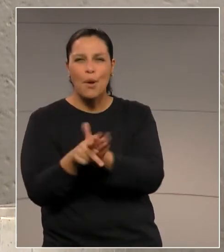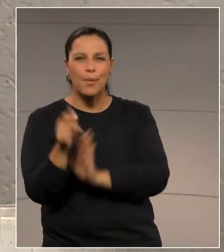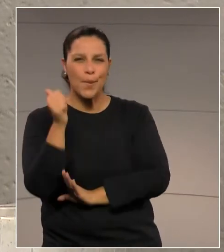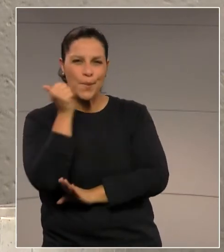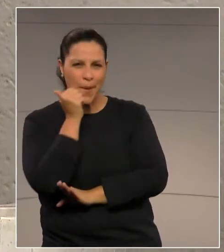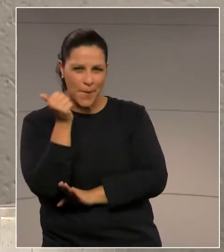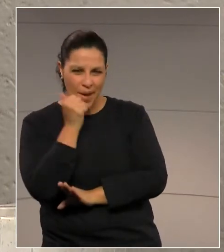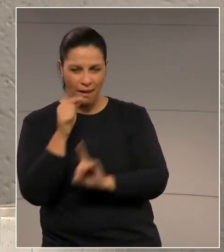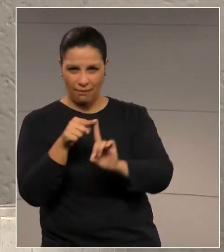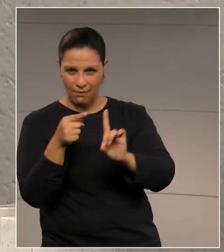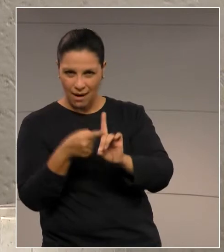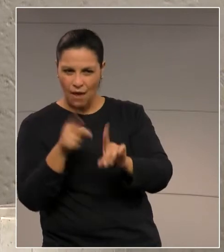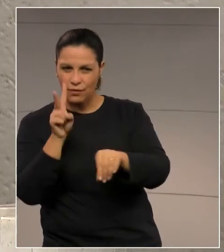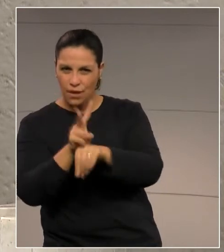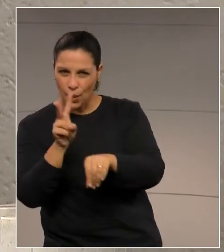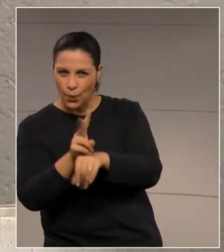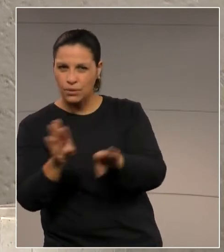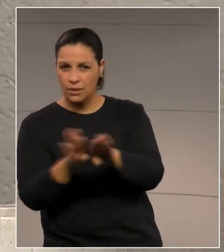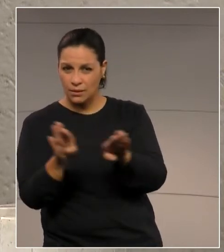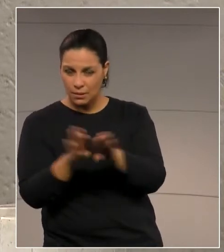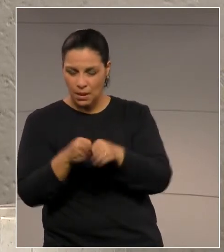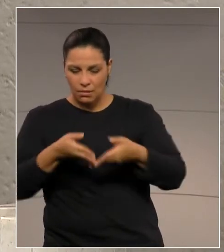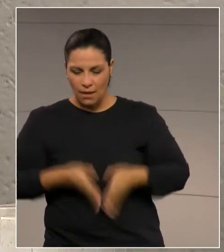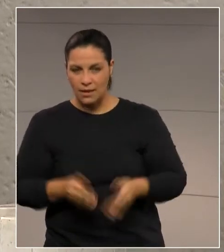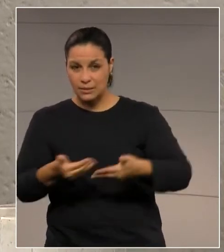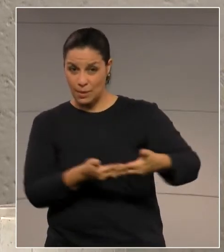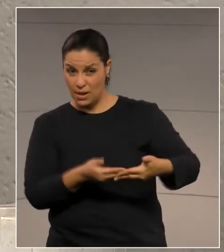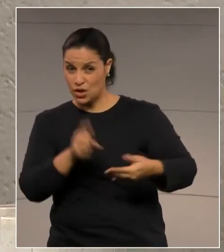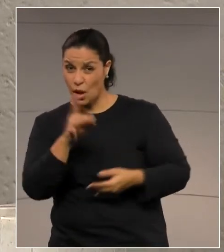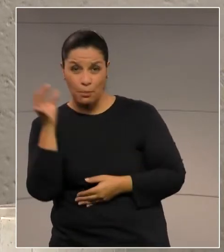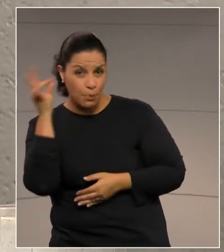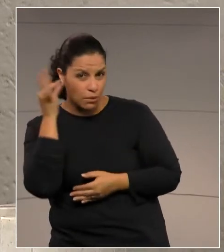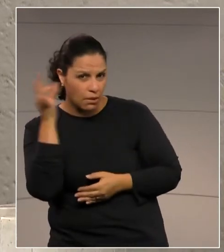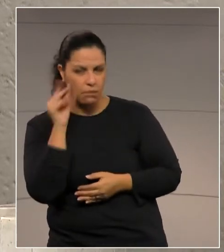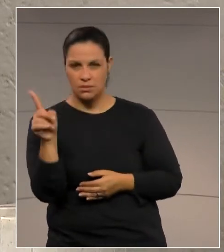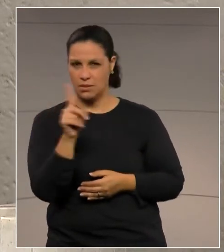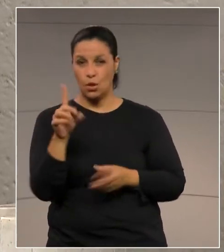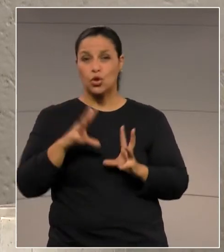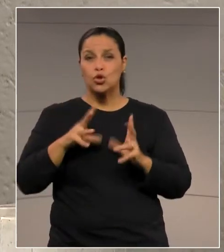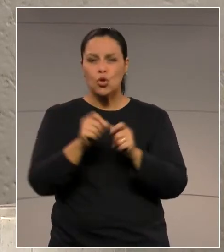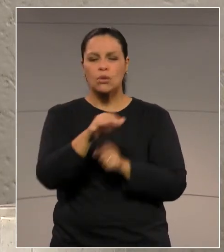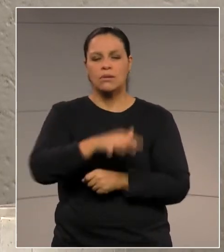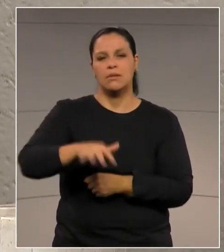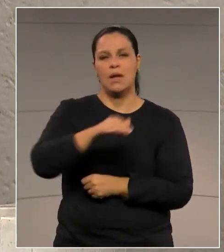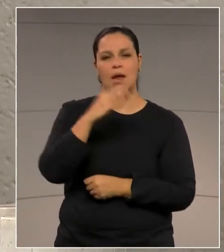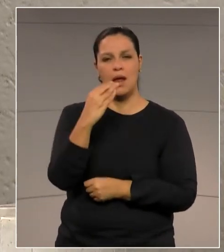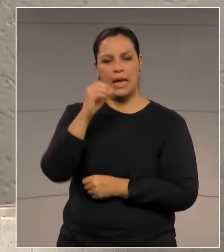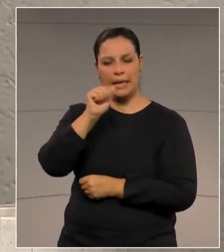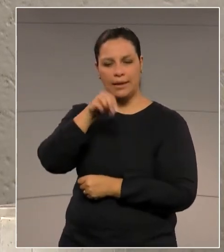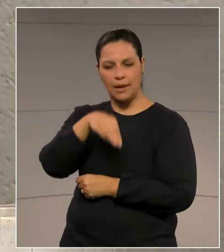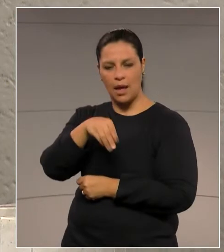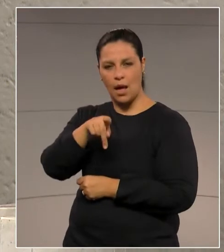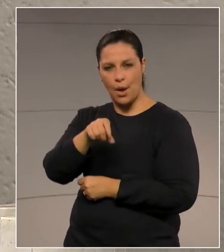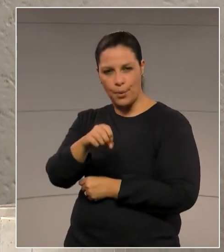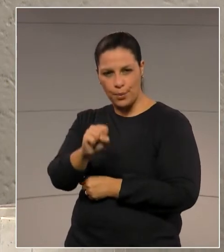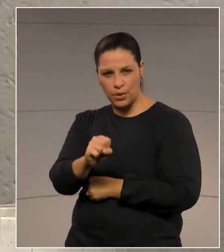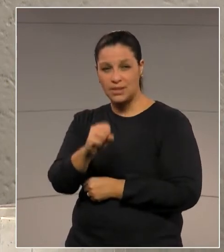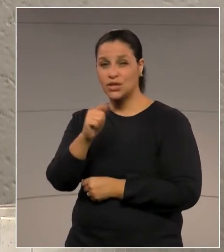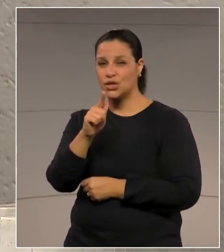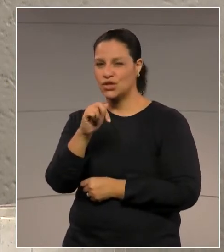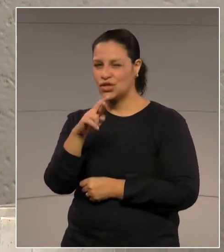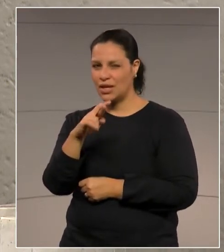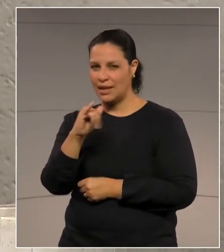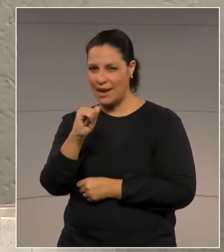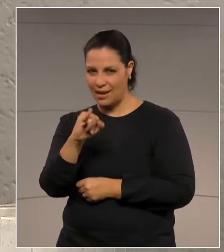que vai atender não só as mães de Ponta Grossa, mas as mães de todos os campos gerais. E essa maternidade